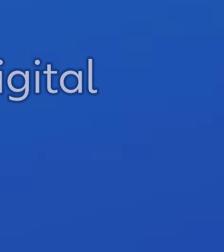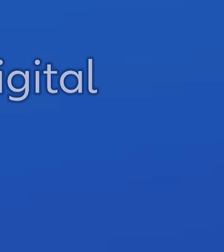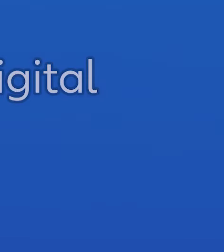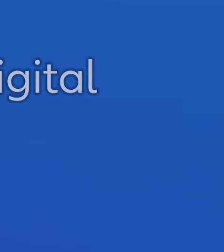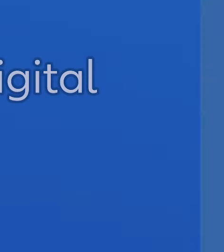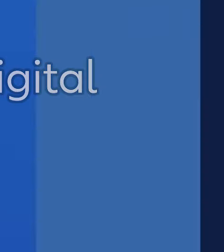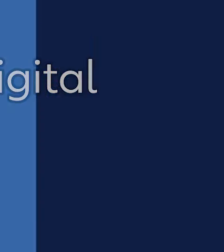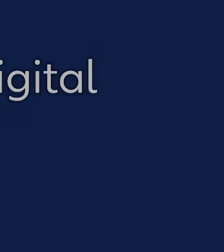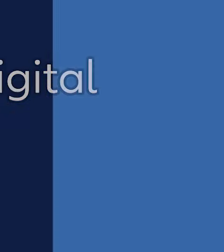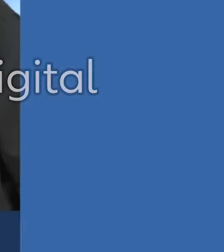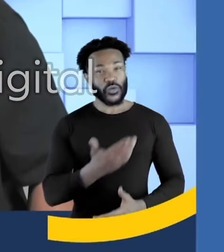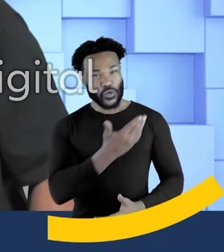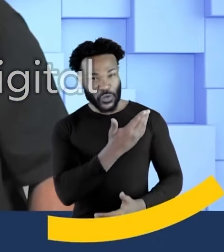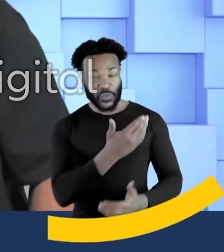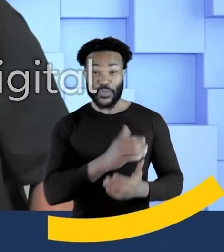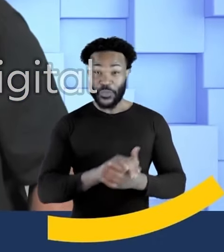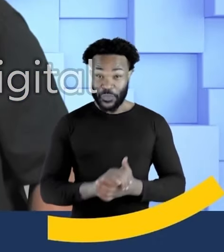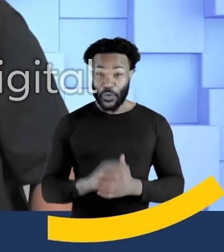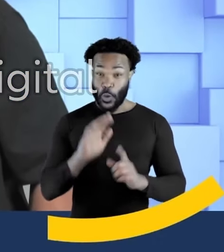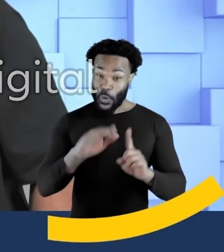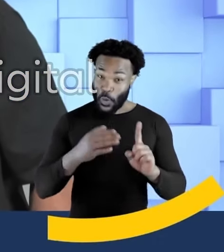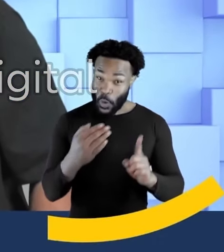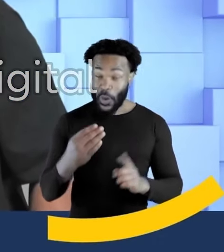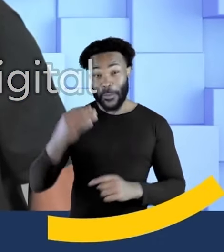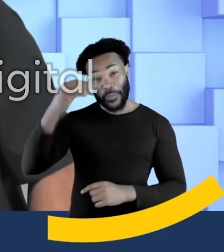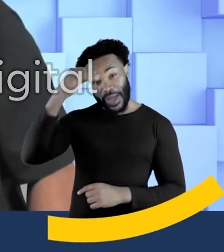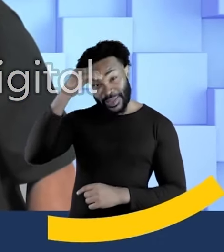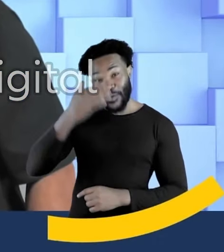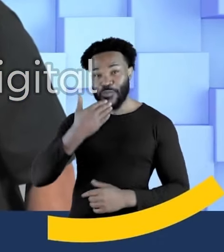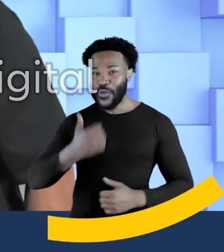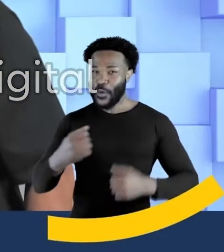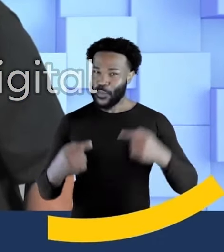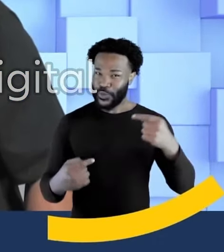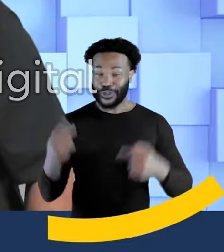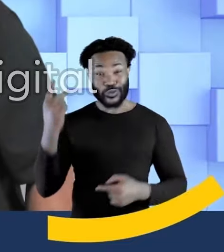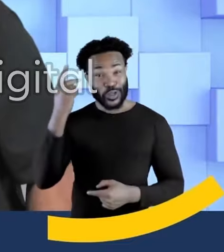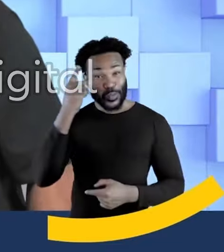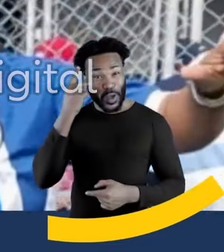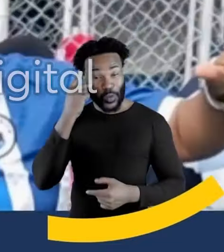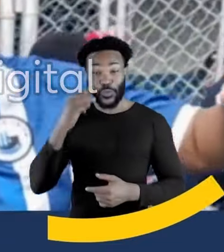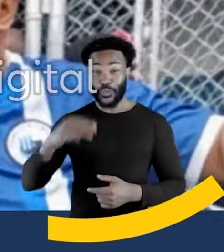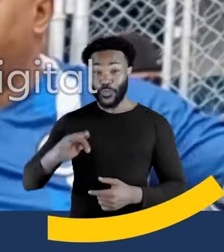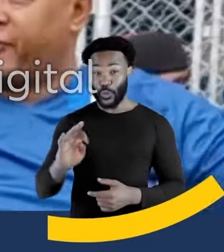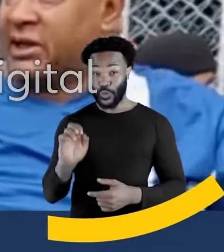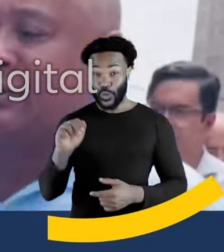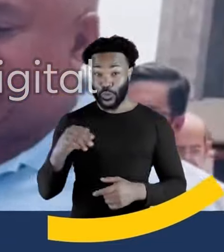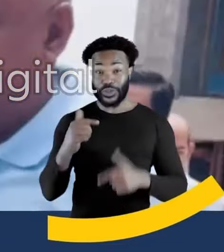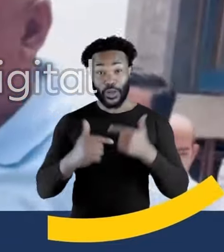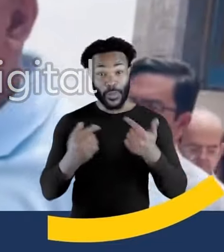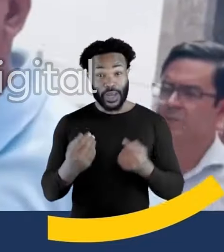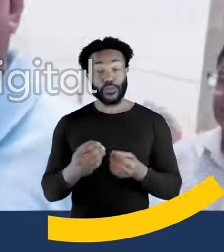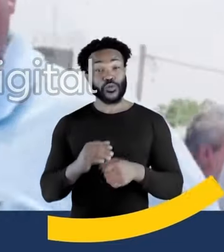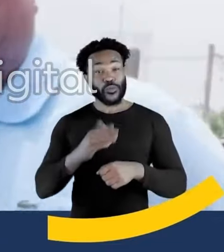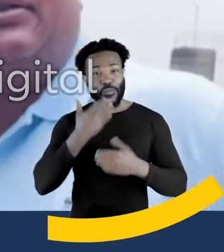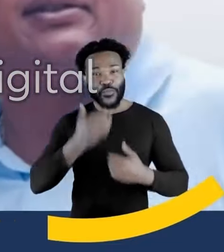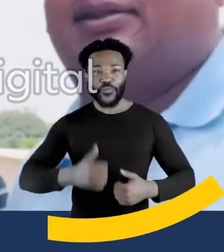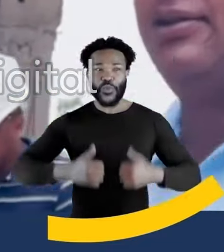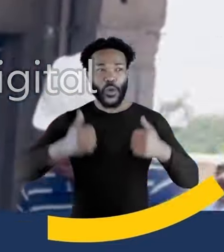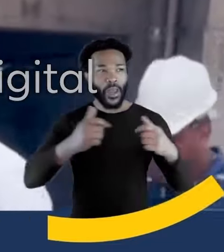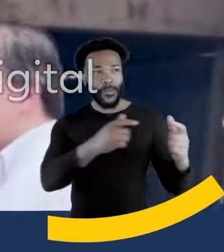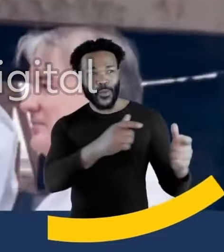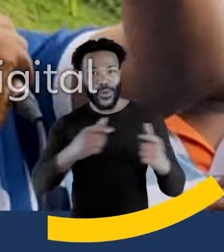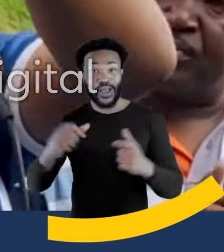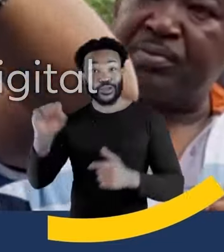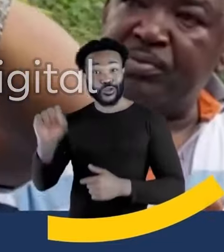União Brasil. Meu nome é Silvinho. Tenho a honra de ter como padrinho o melhor político de São Paulo, Milton Leite. Trabalhamos muito para melhorar